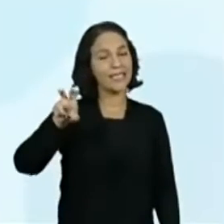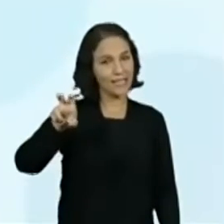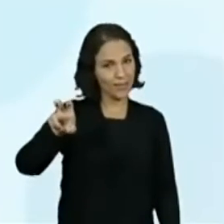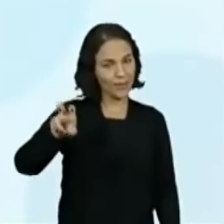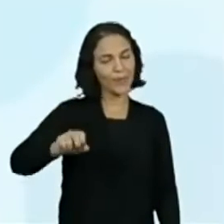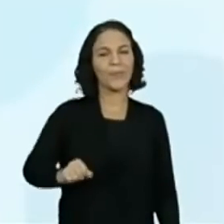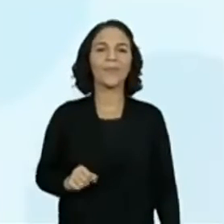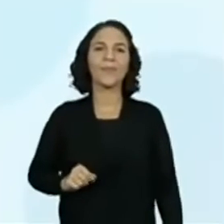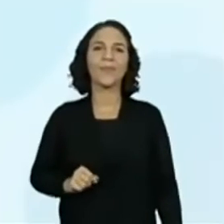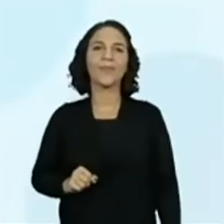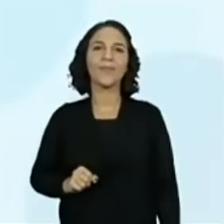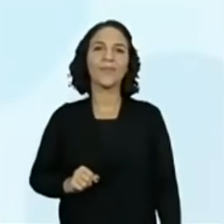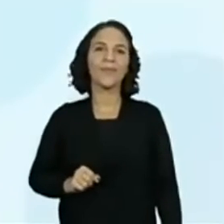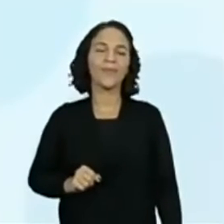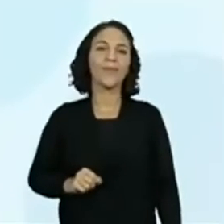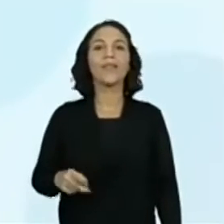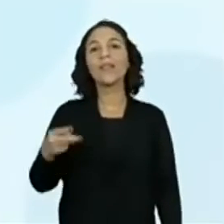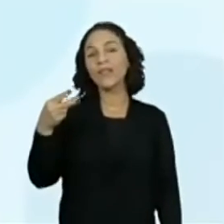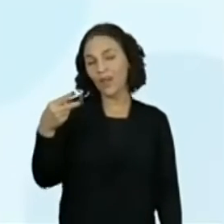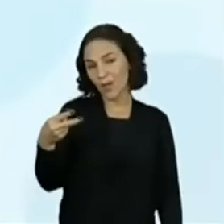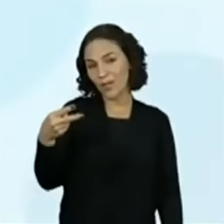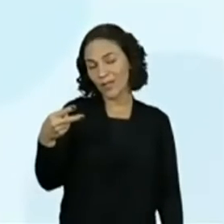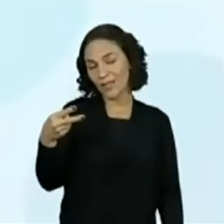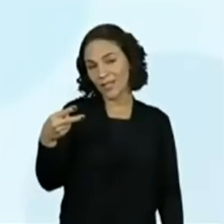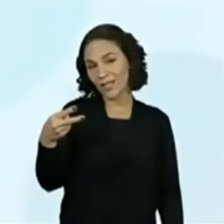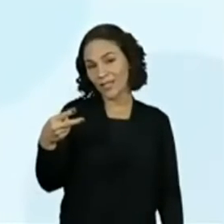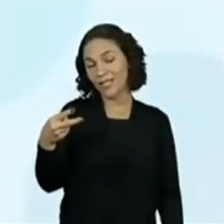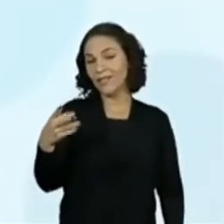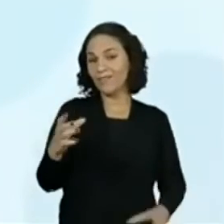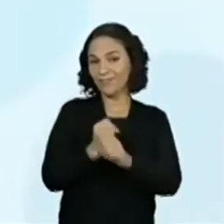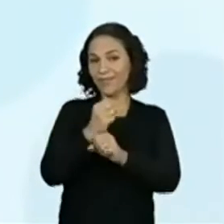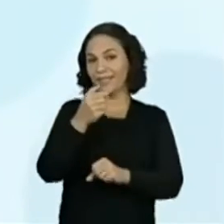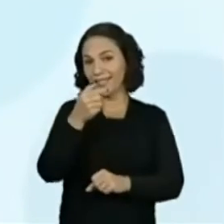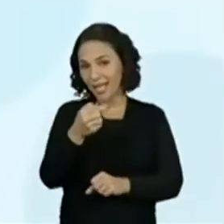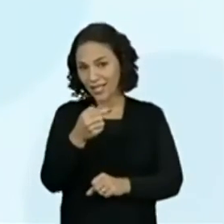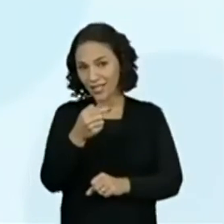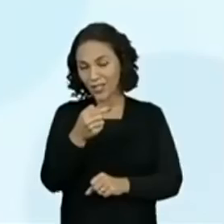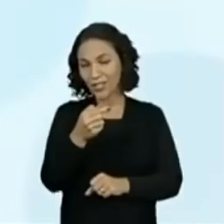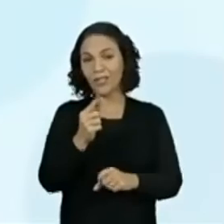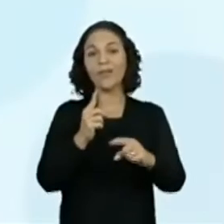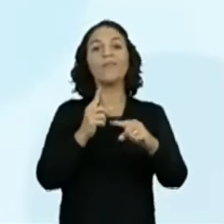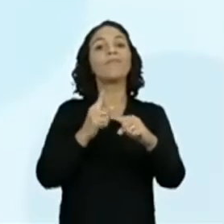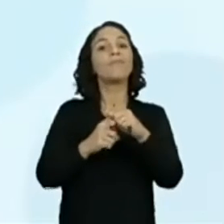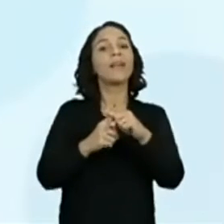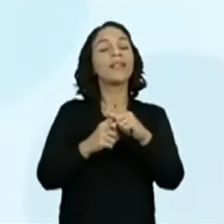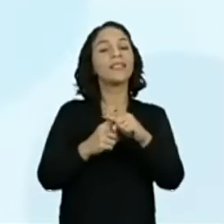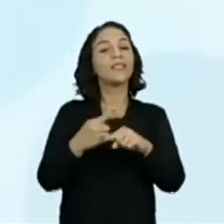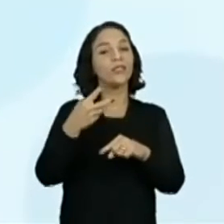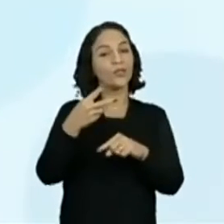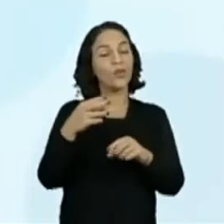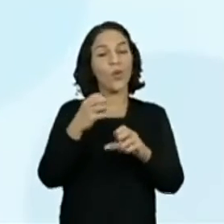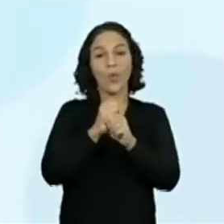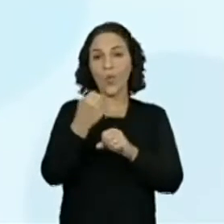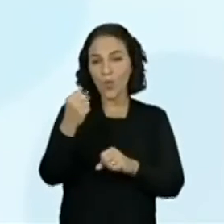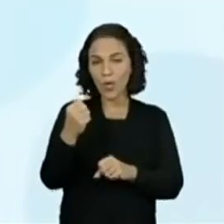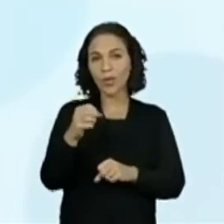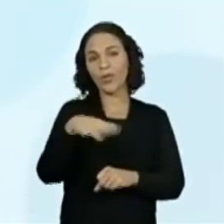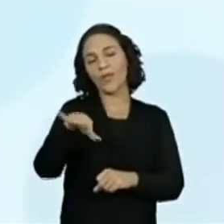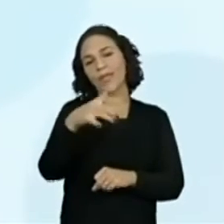cinco. Com mais duas, sete. Oito. E mais duas, dez.